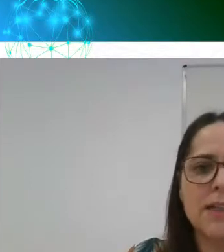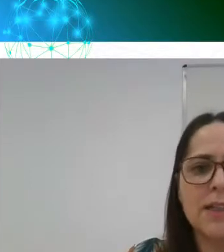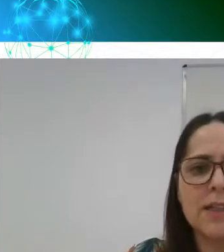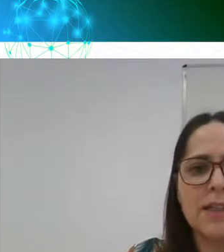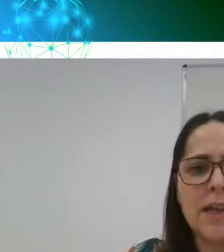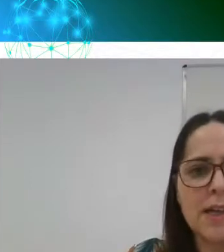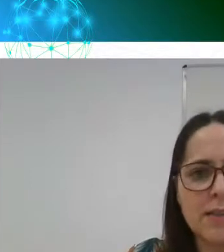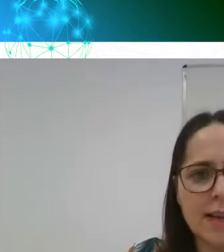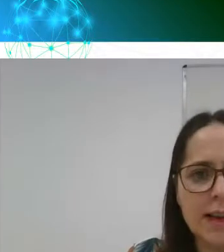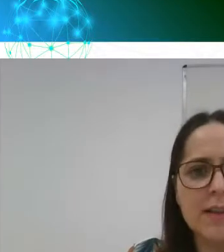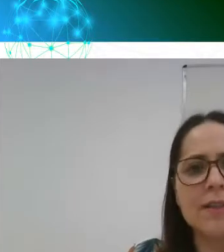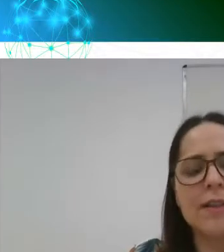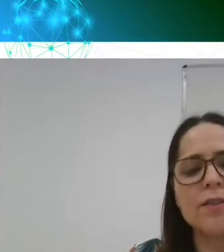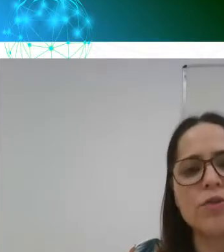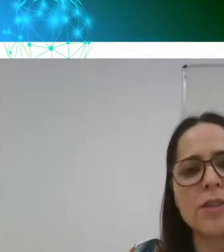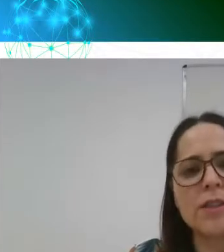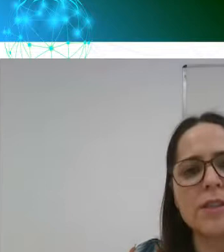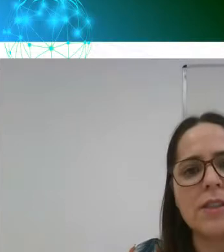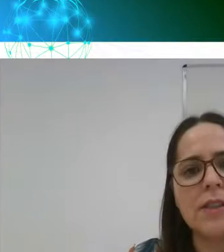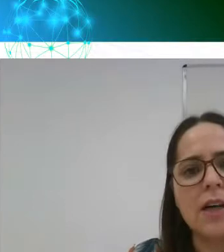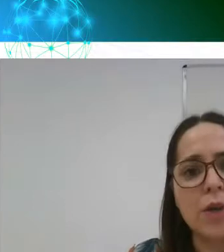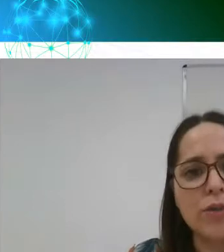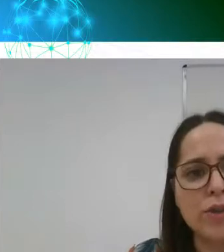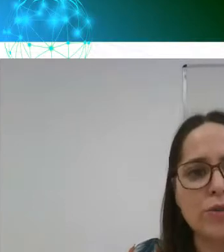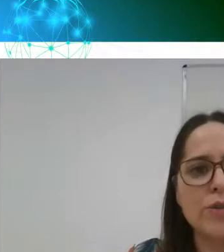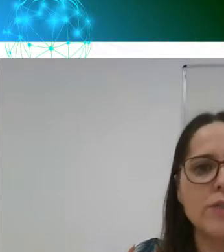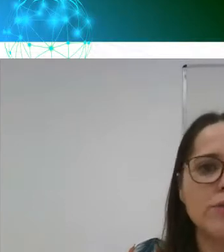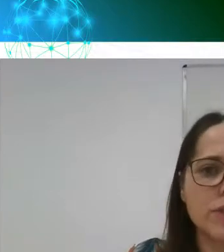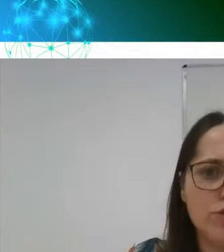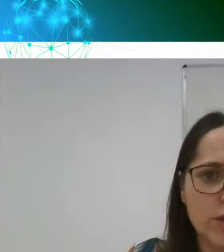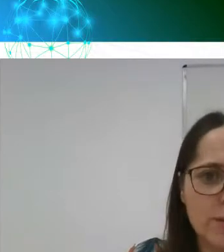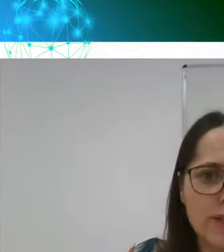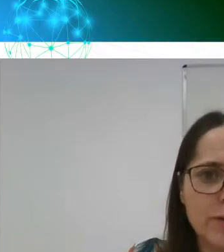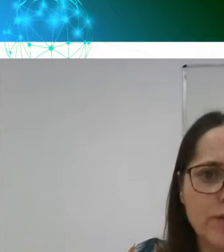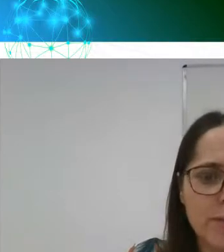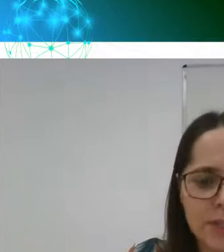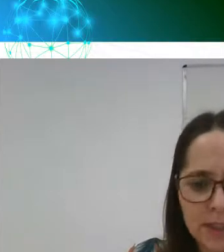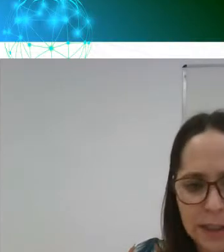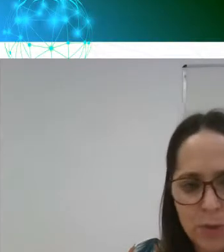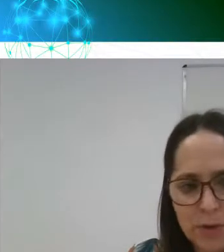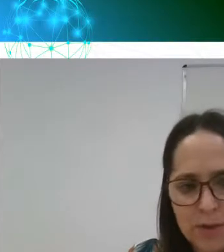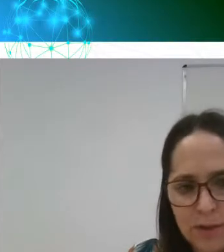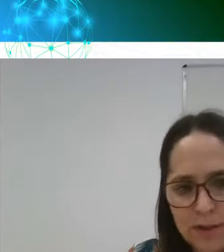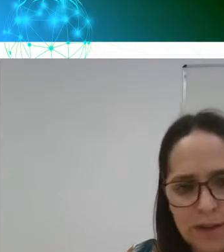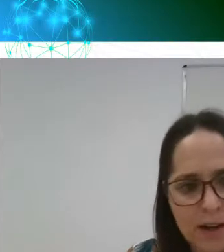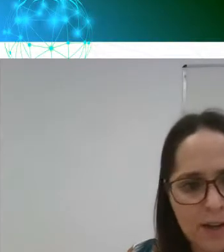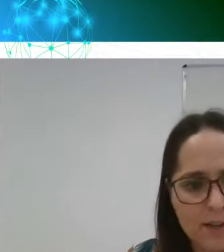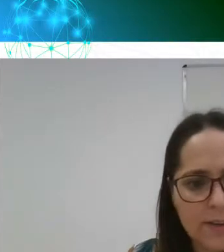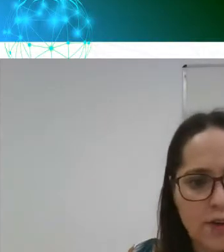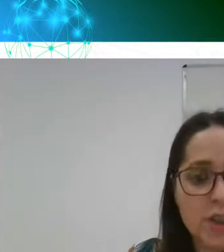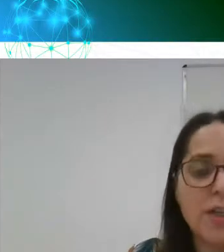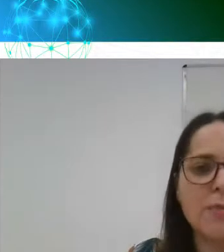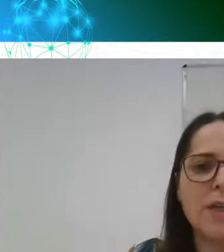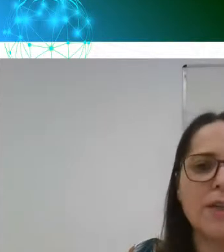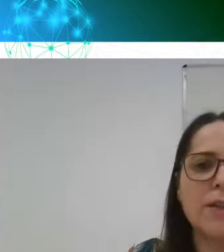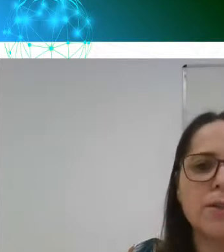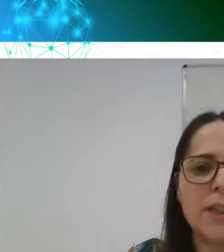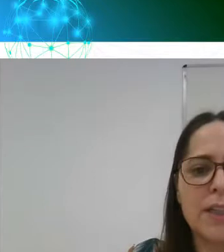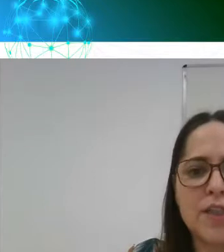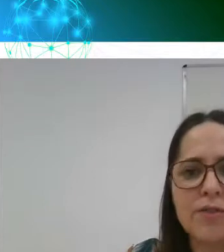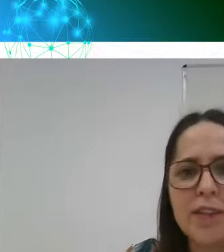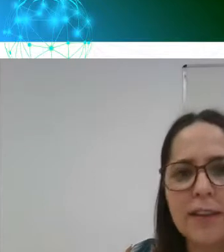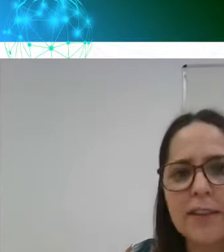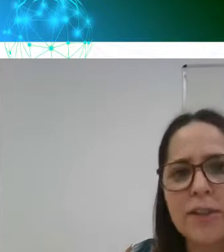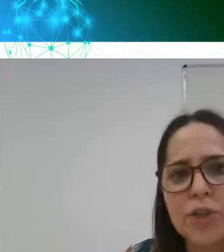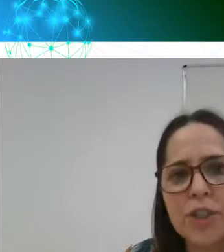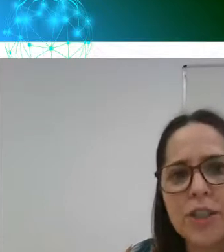banca realizarem as suas arguições, seus questionamentos aos apresentadores. essa é a dinâmica, então,